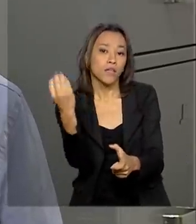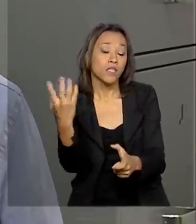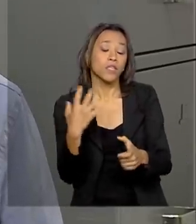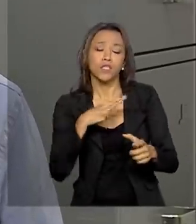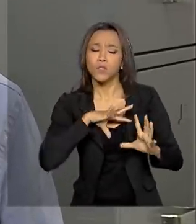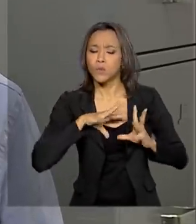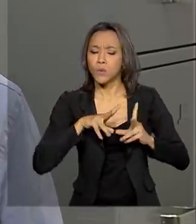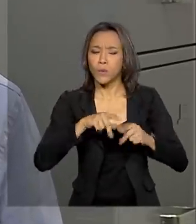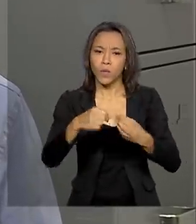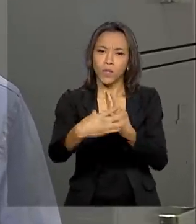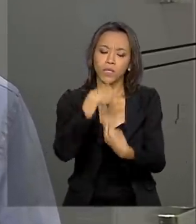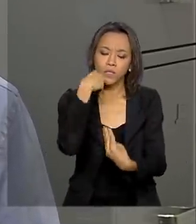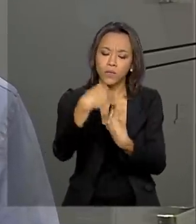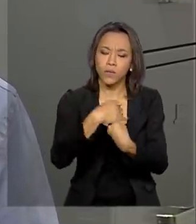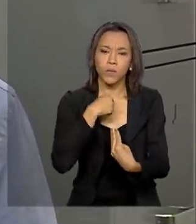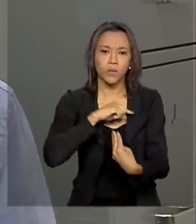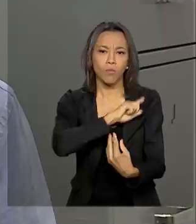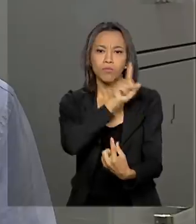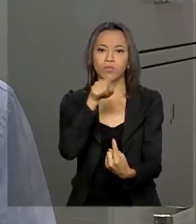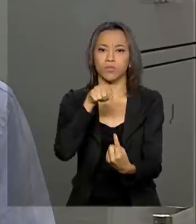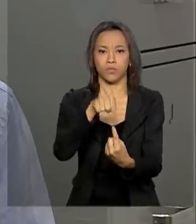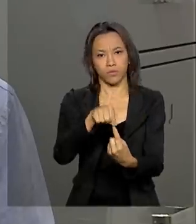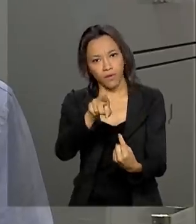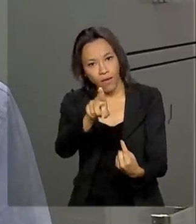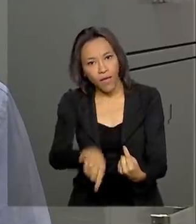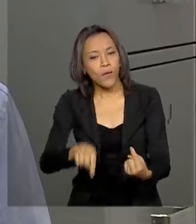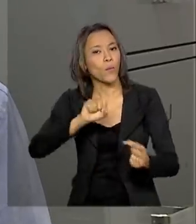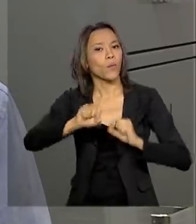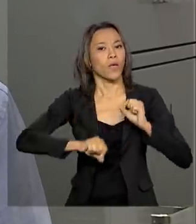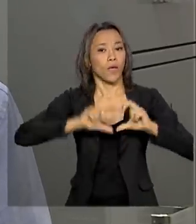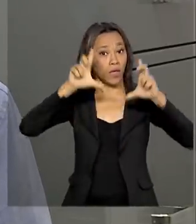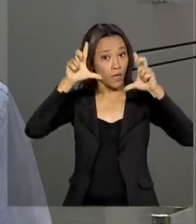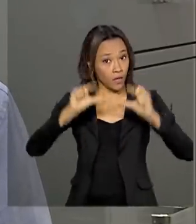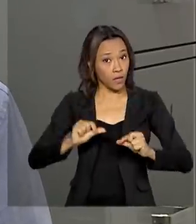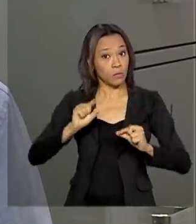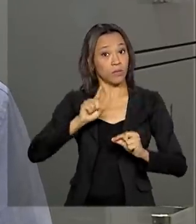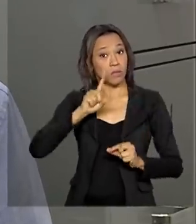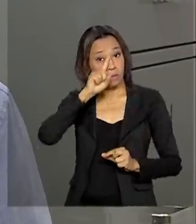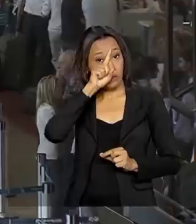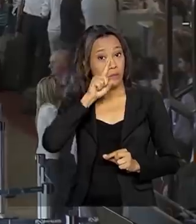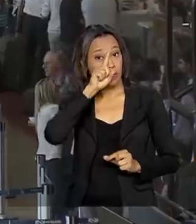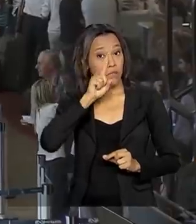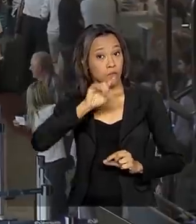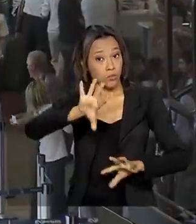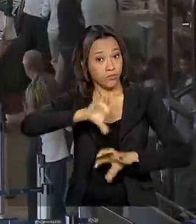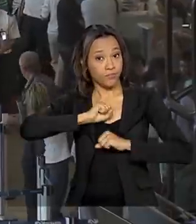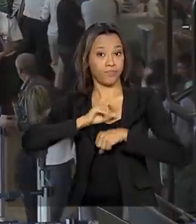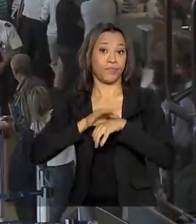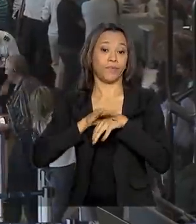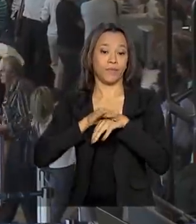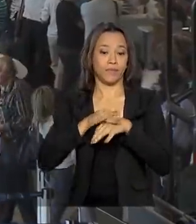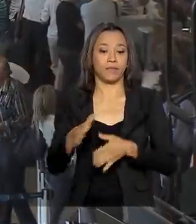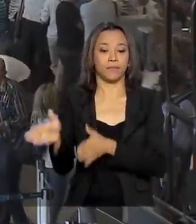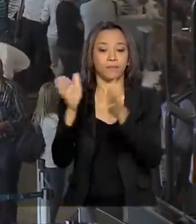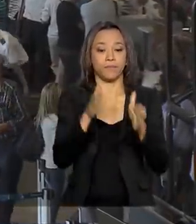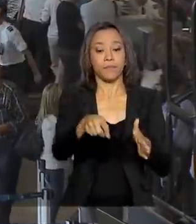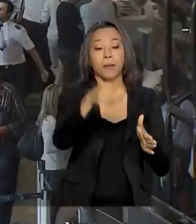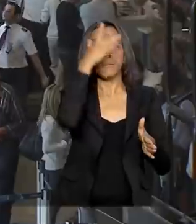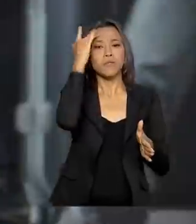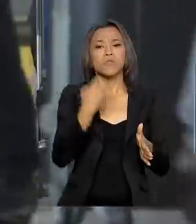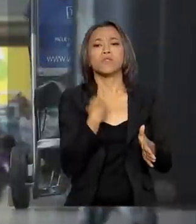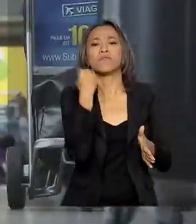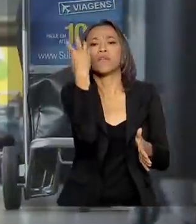para o objetivo de reduzir o risco deles adoecerem. Pessoas que estão viajando com